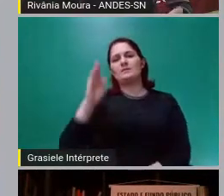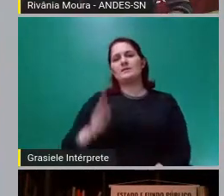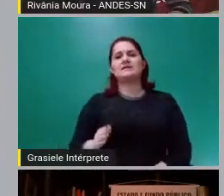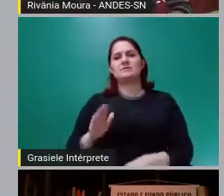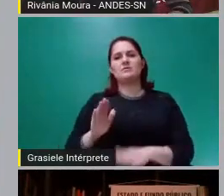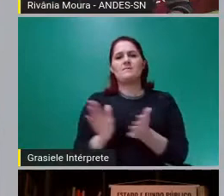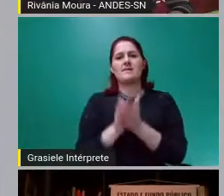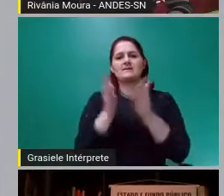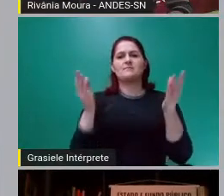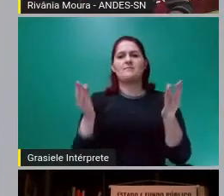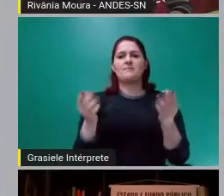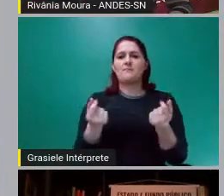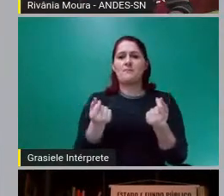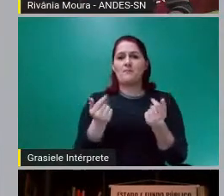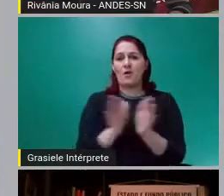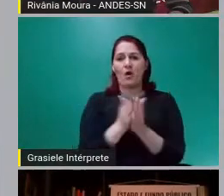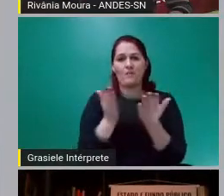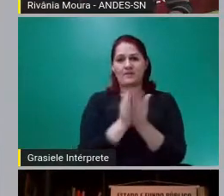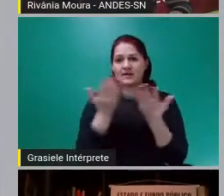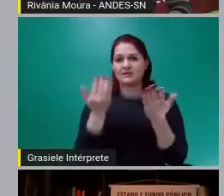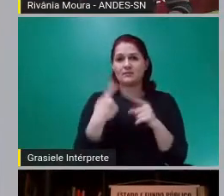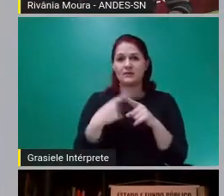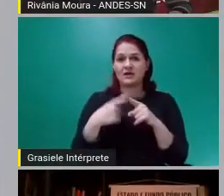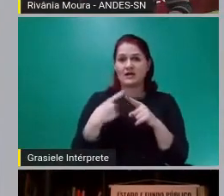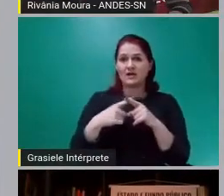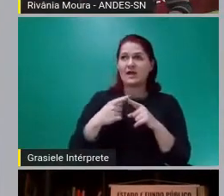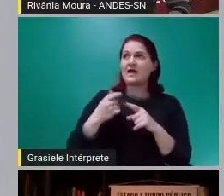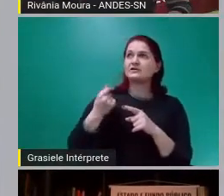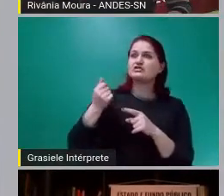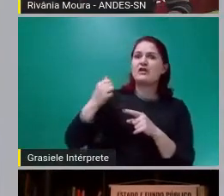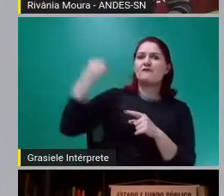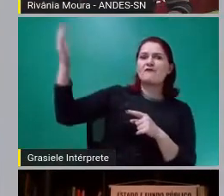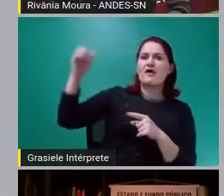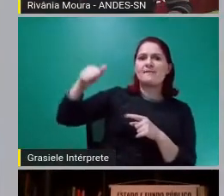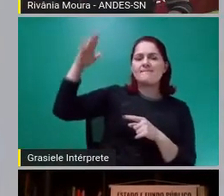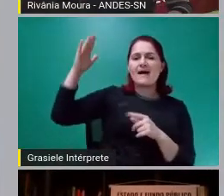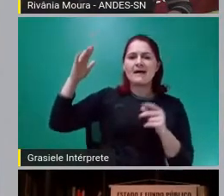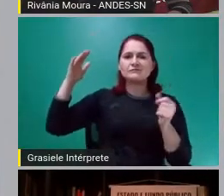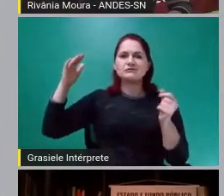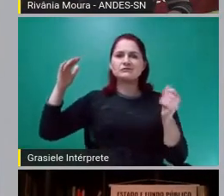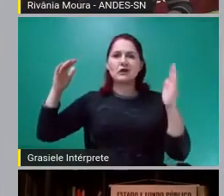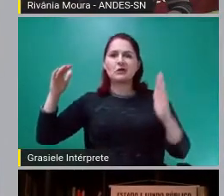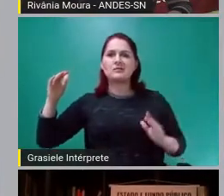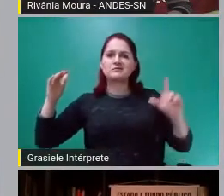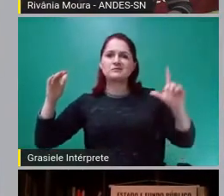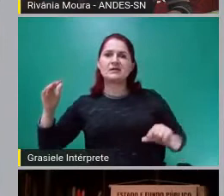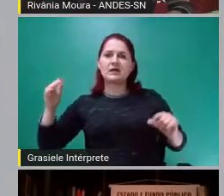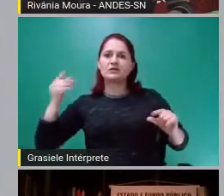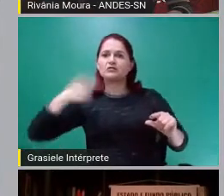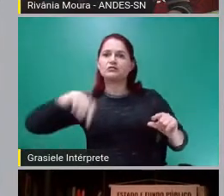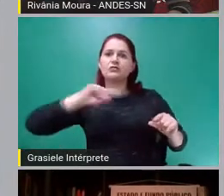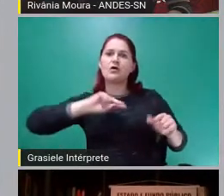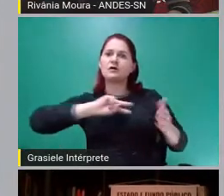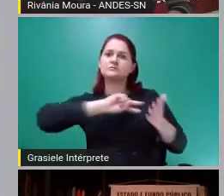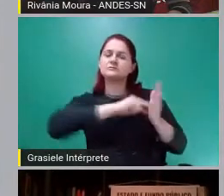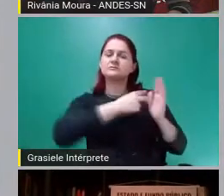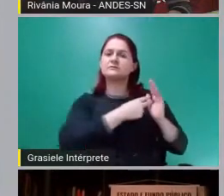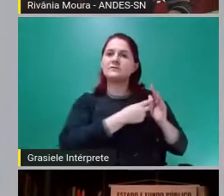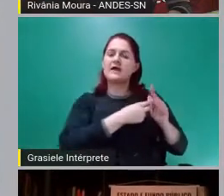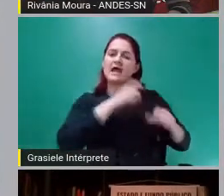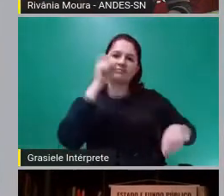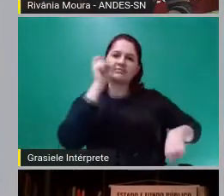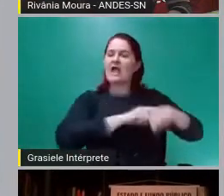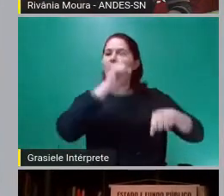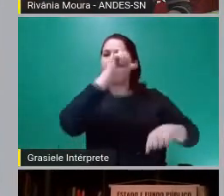Assim. De uma hora para a outra. Então, quem manda na moeda vai saber se eu vou pender mais o jogo